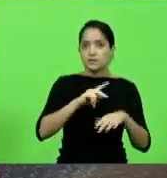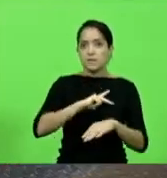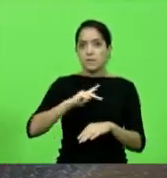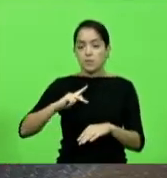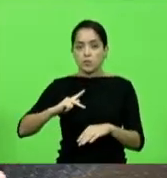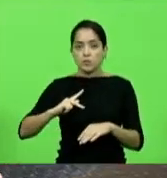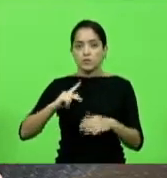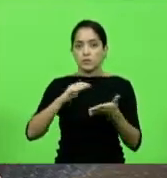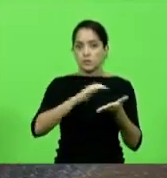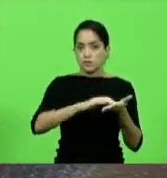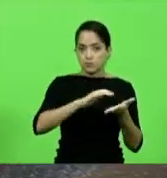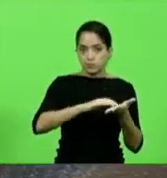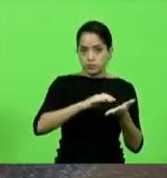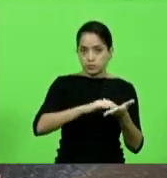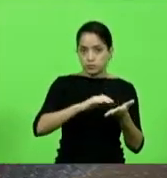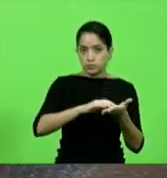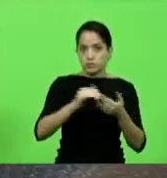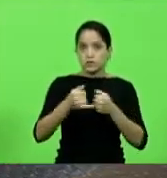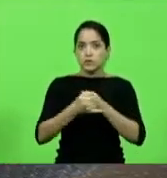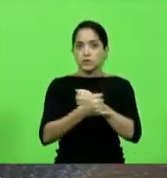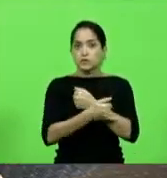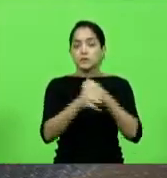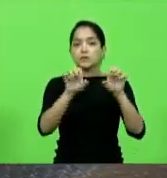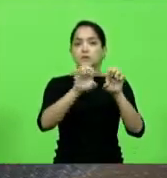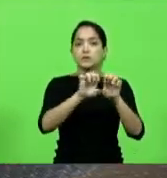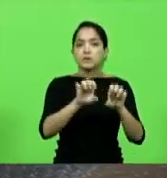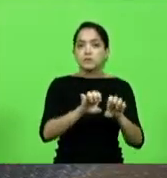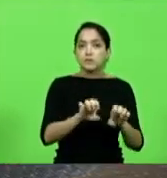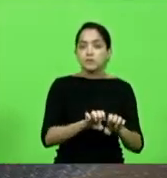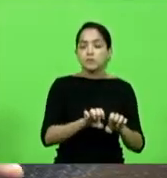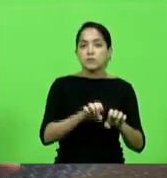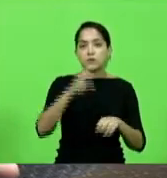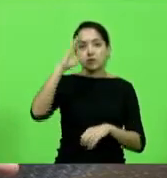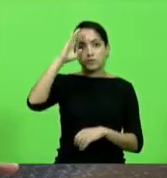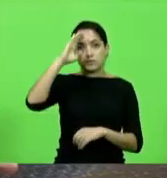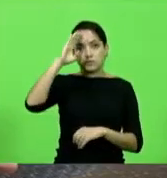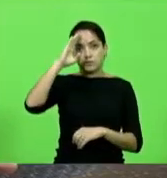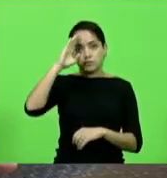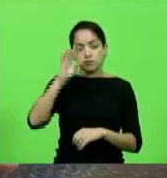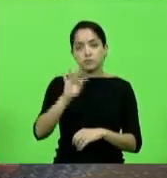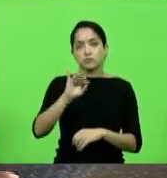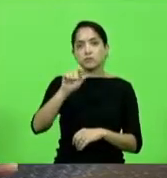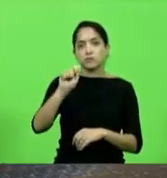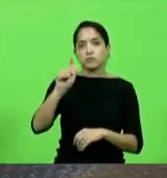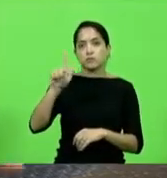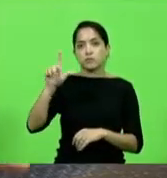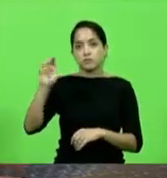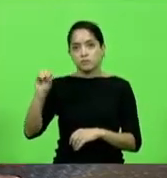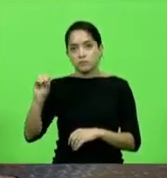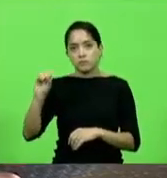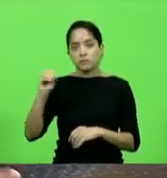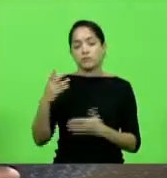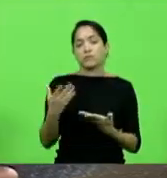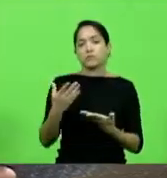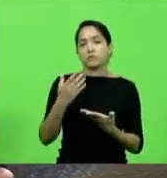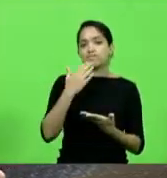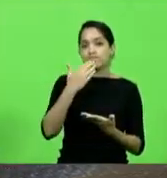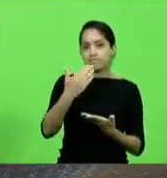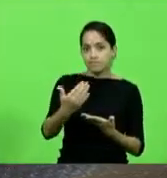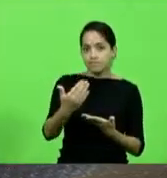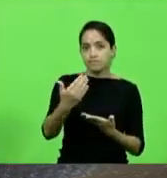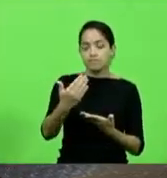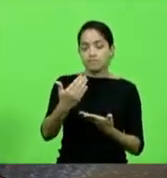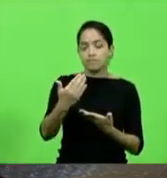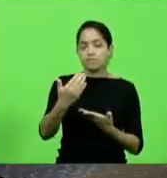de infraestrutura o tenente coronel Tiago Vieira levando uma demanda do Planalto Norte